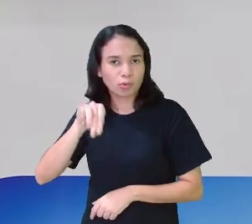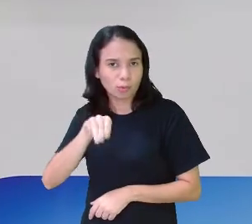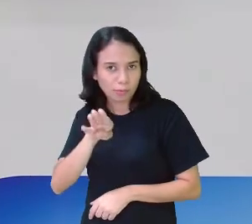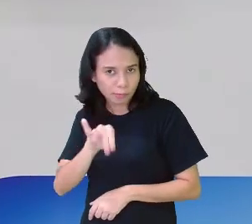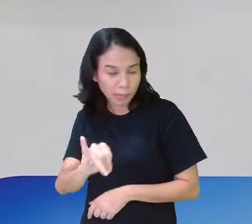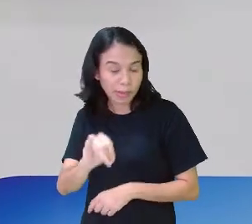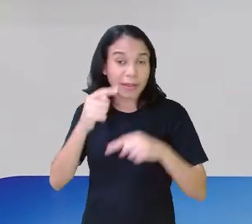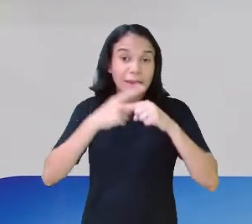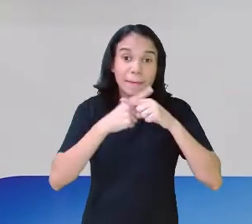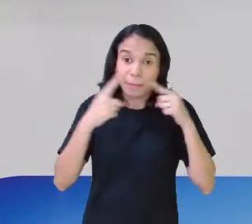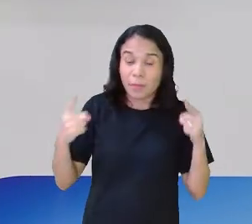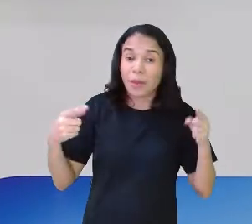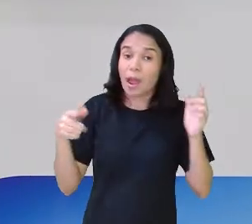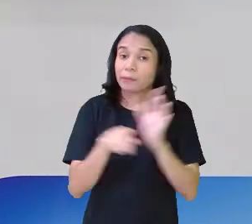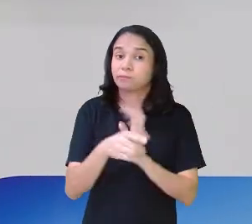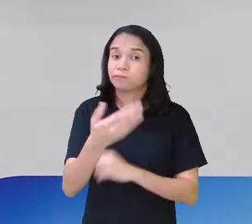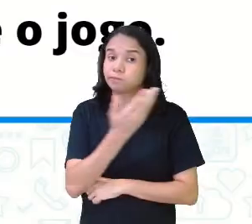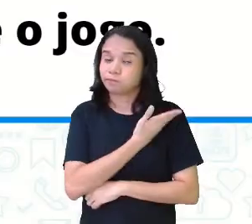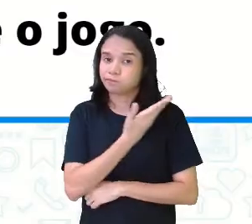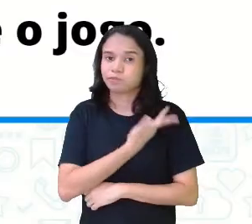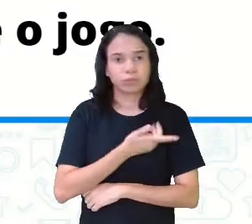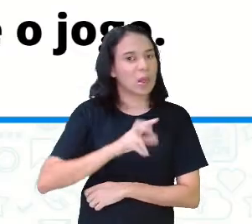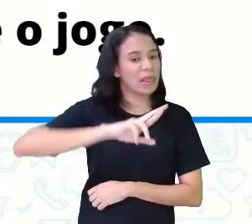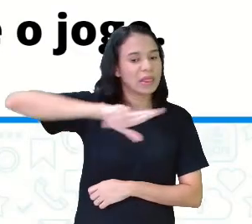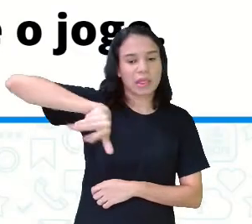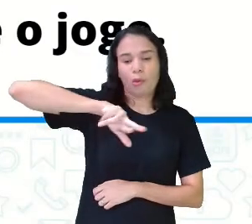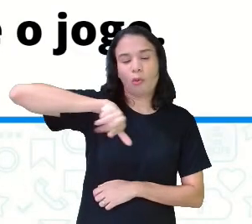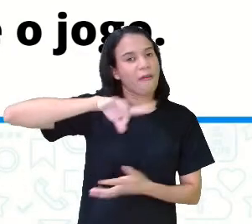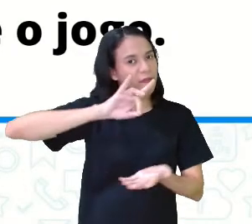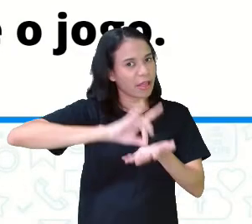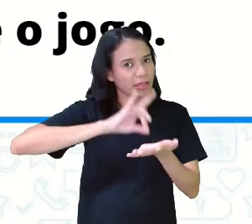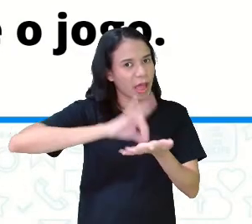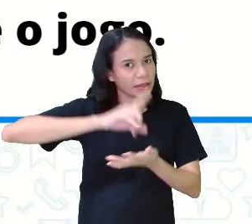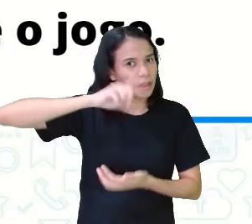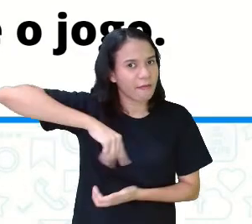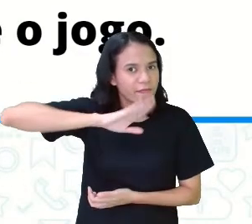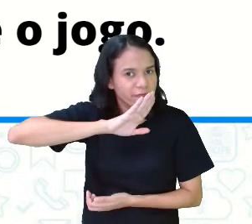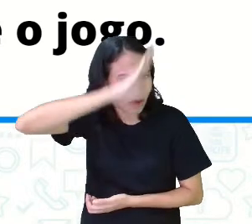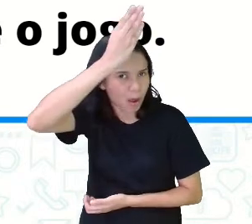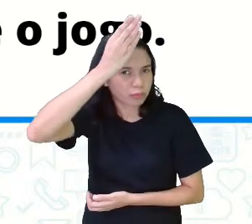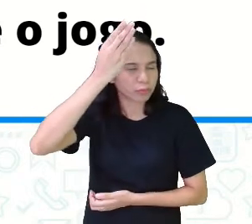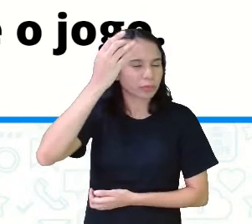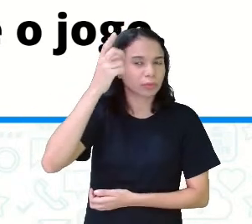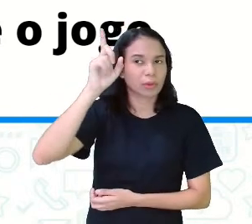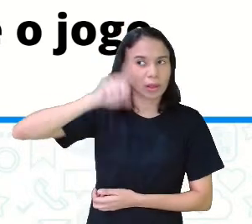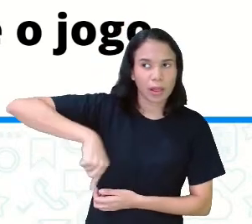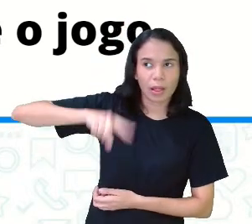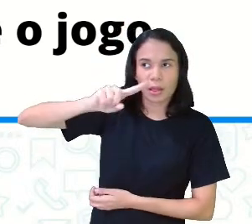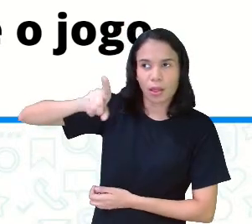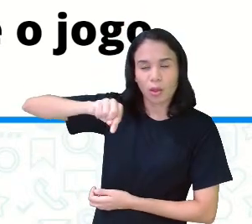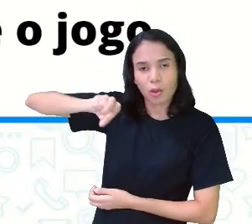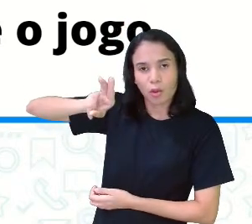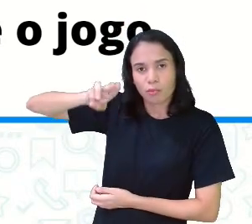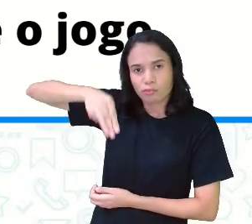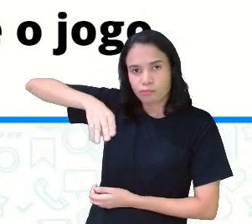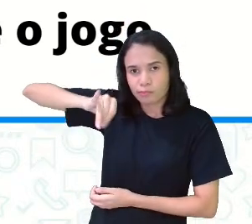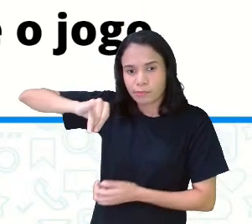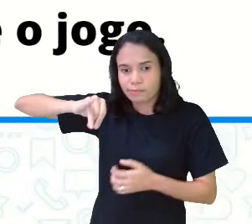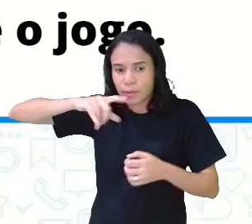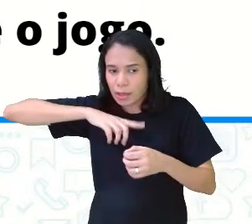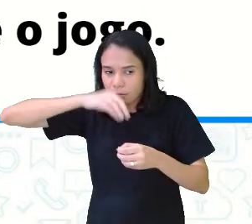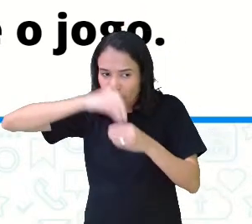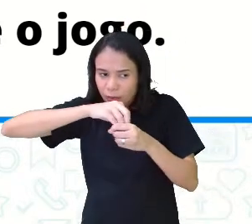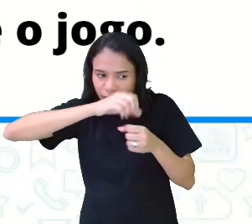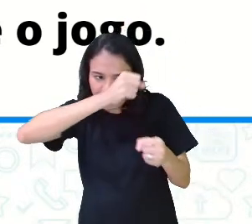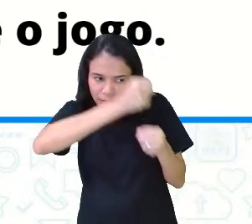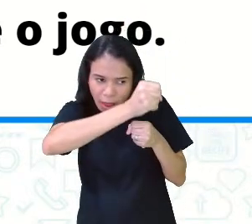No entanto, um dos amigos não é tão amigo assim. Quando a gente pensa, ele é um zumbi infiltrado que vai matando cada